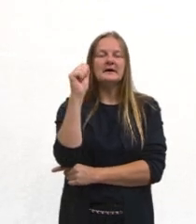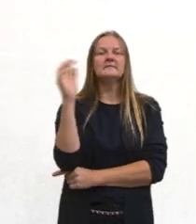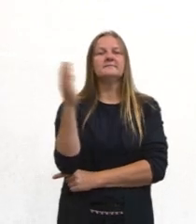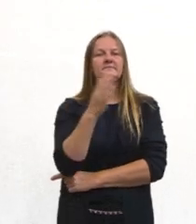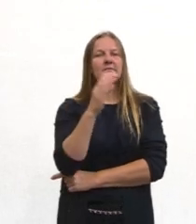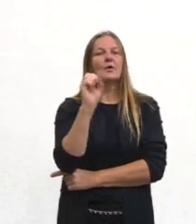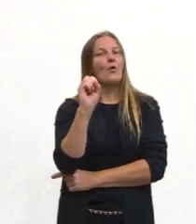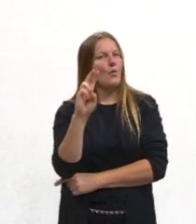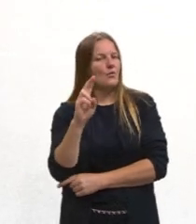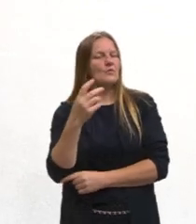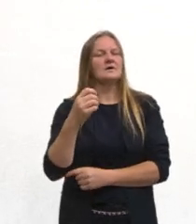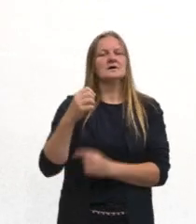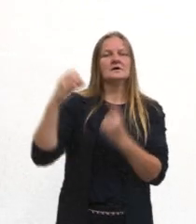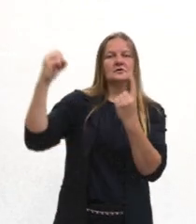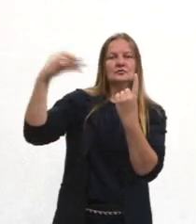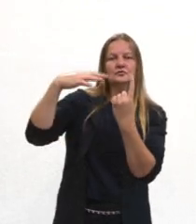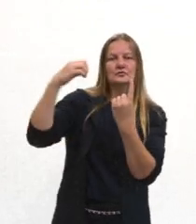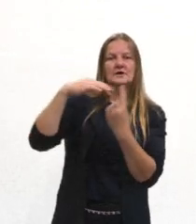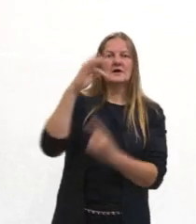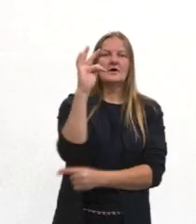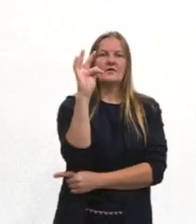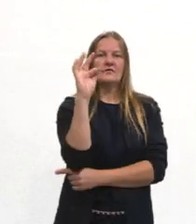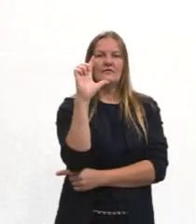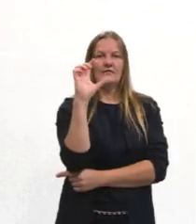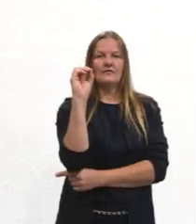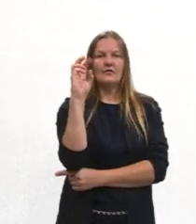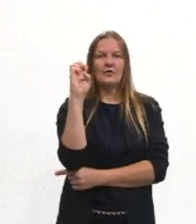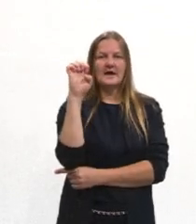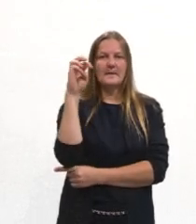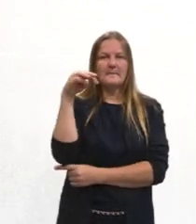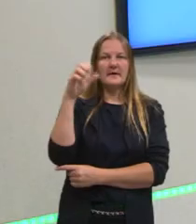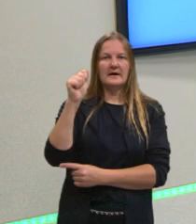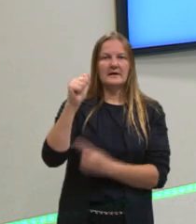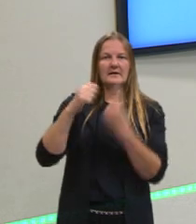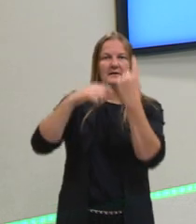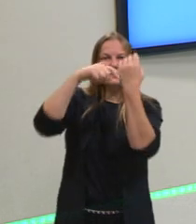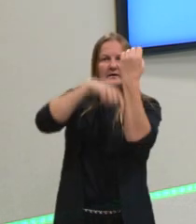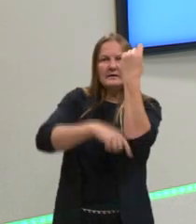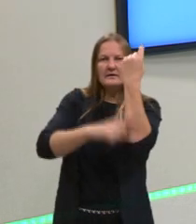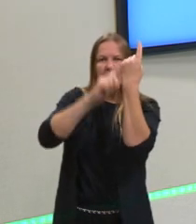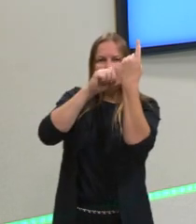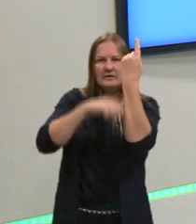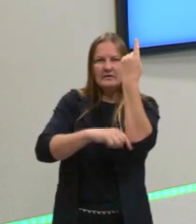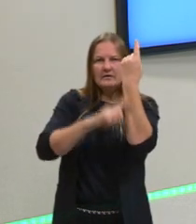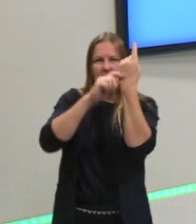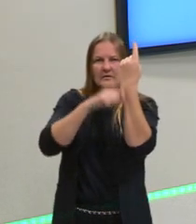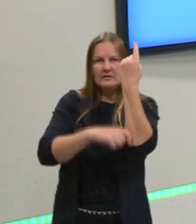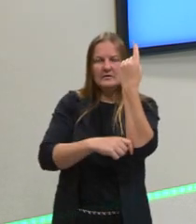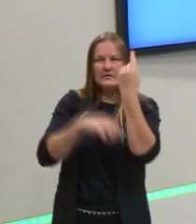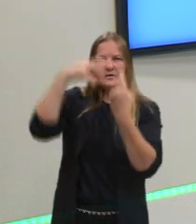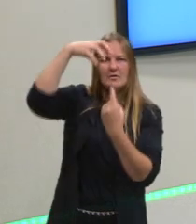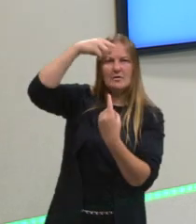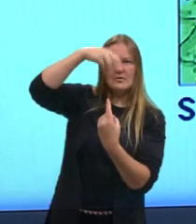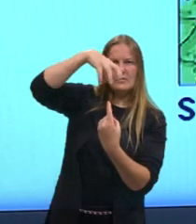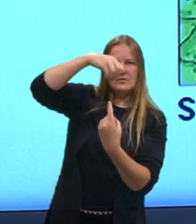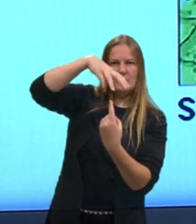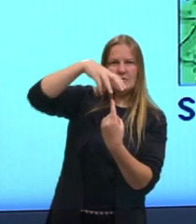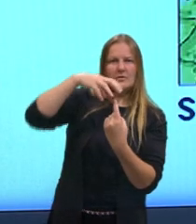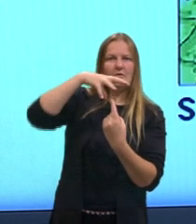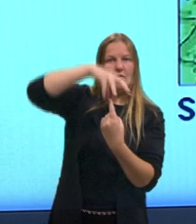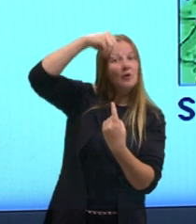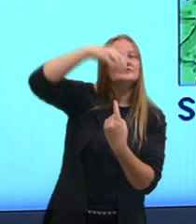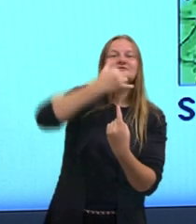planta. O sistema vascular é envolvido pelo sistema fundamental,